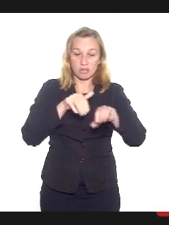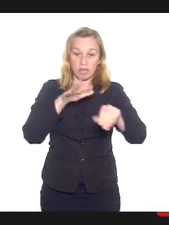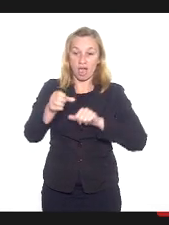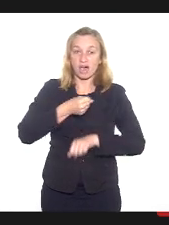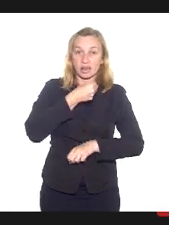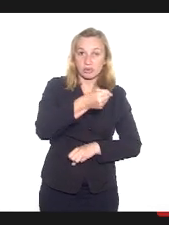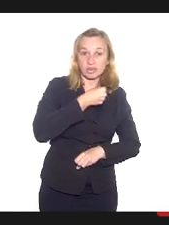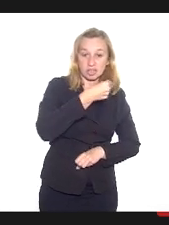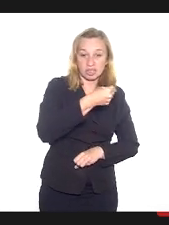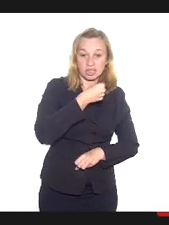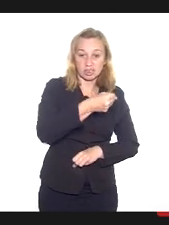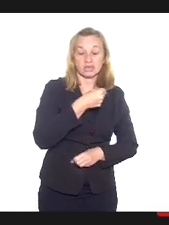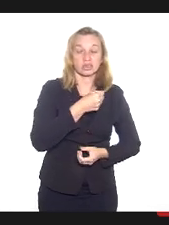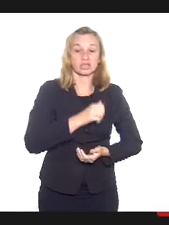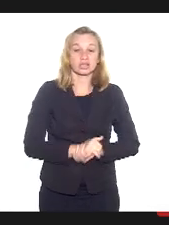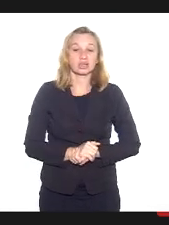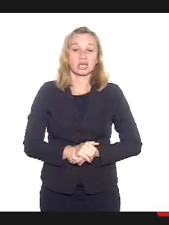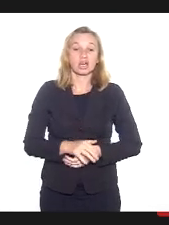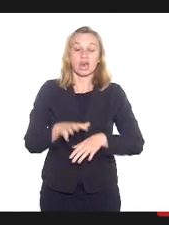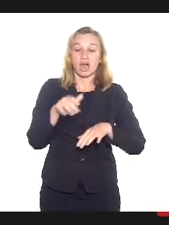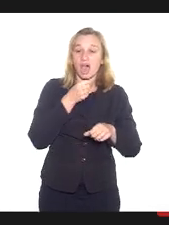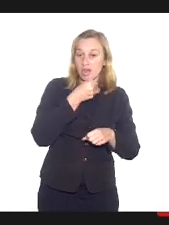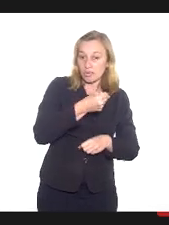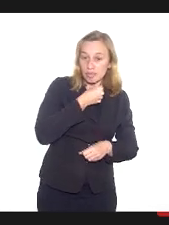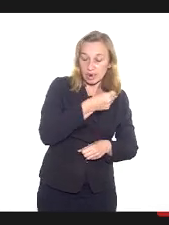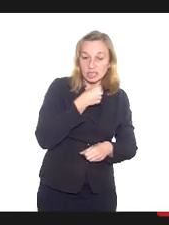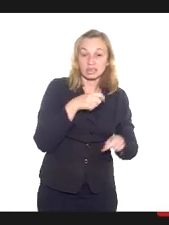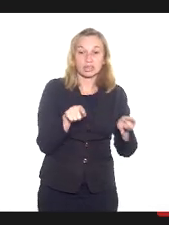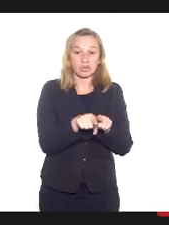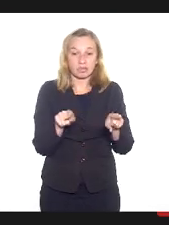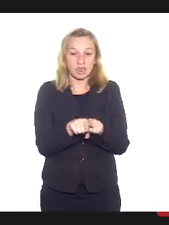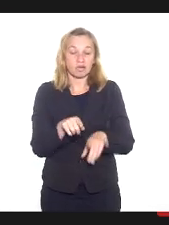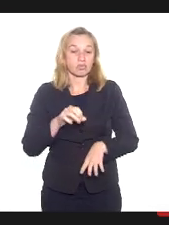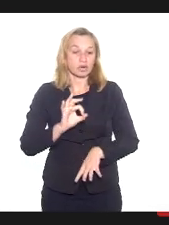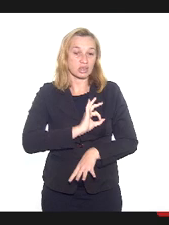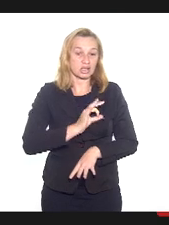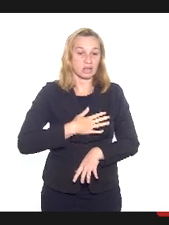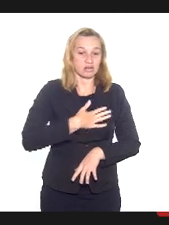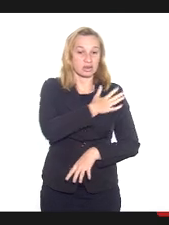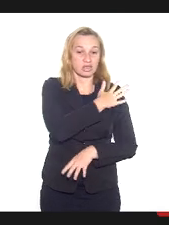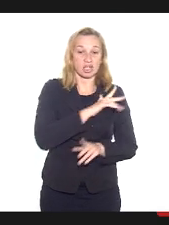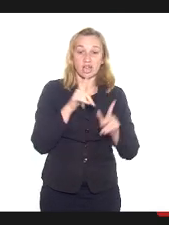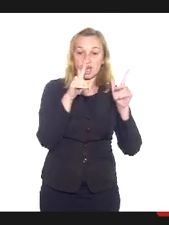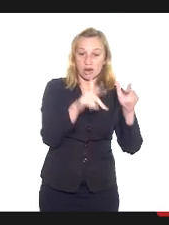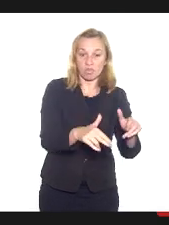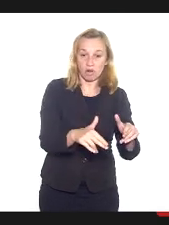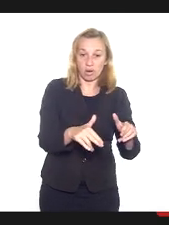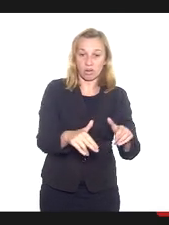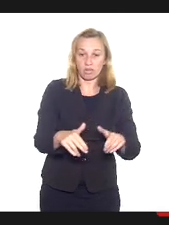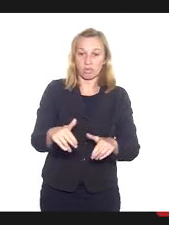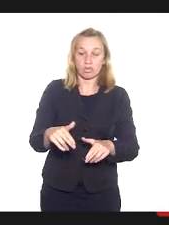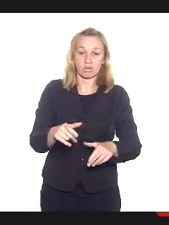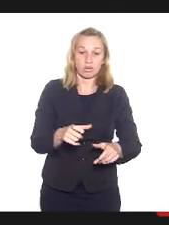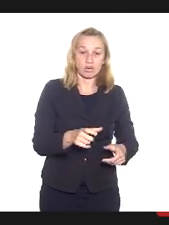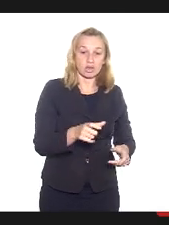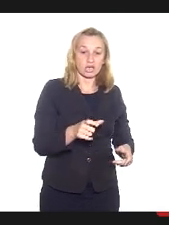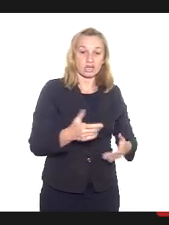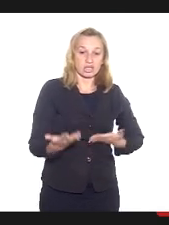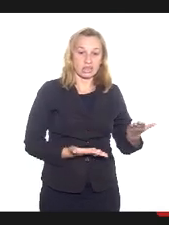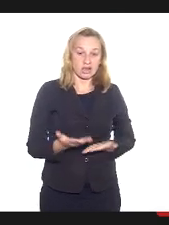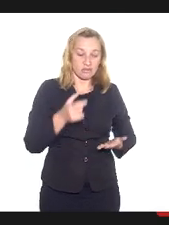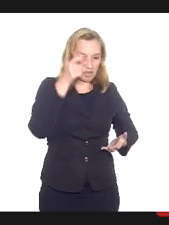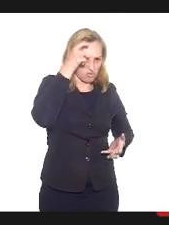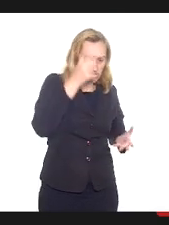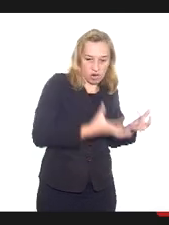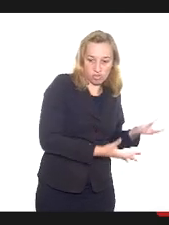eles são mancomunados. Tanto a imprensa quanto os policiais militares servem ao mesmo Deus, que é o diabo. Fecha a acho.